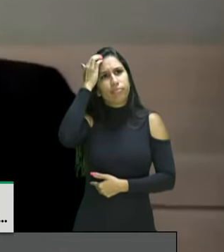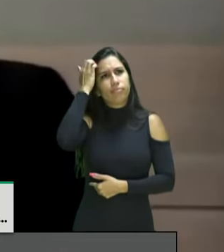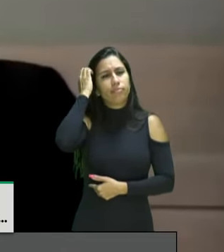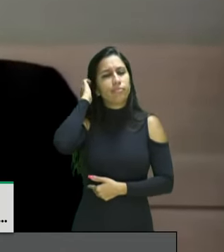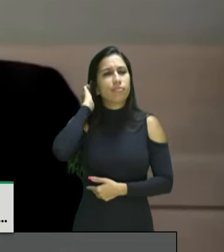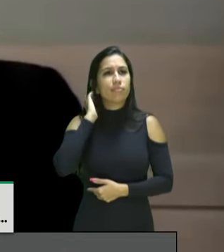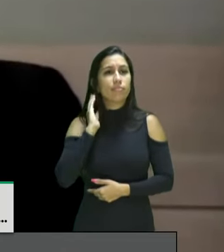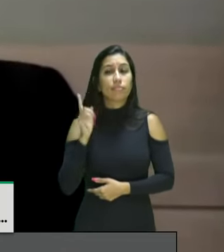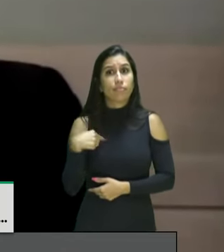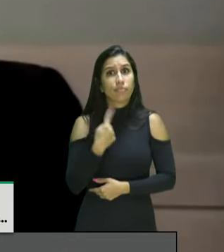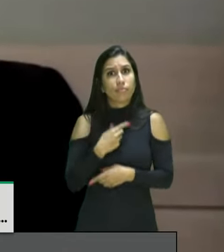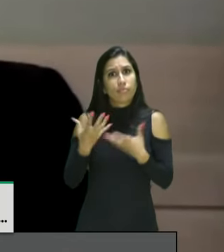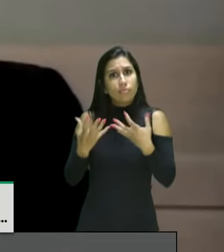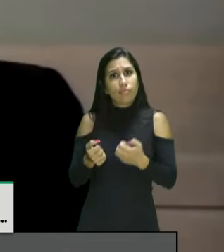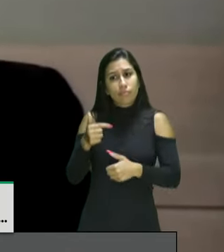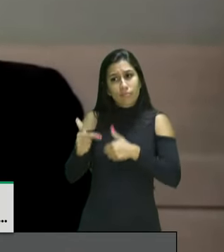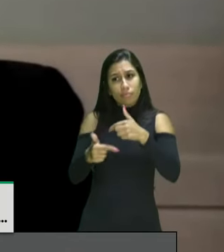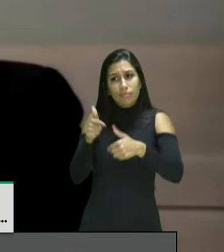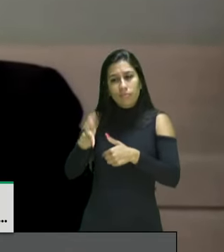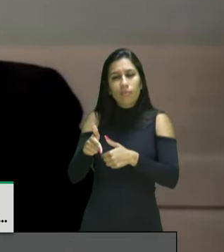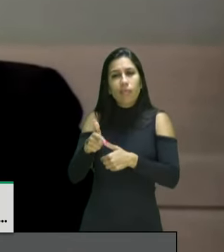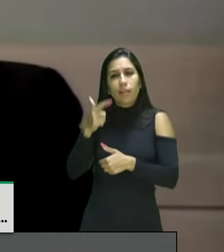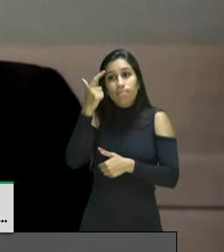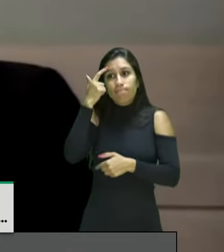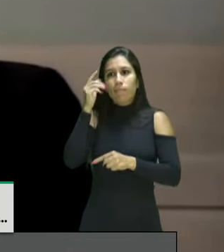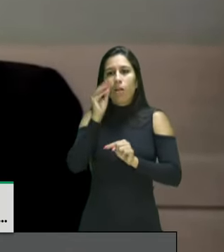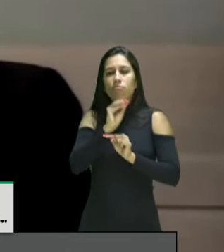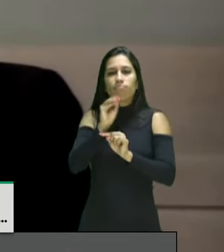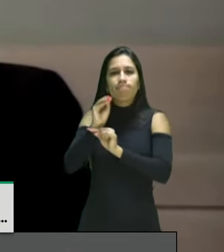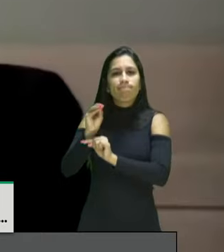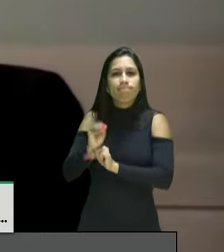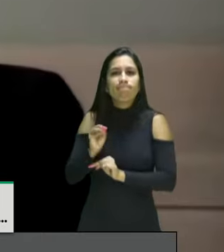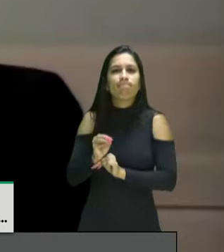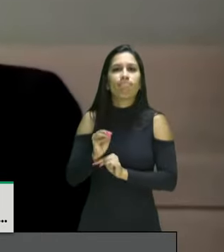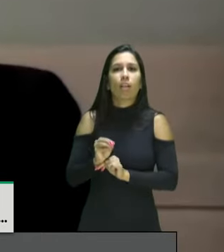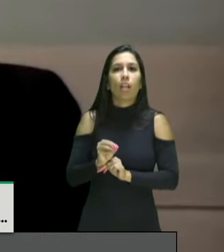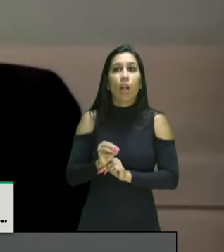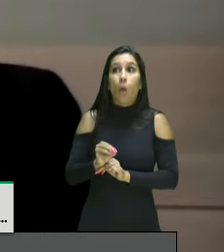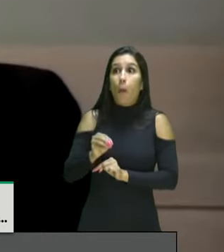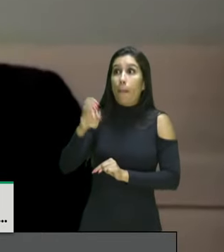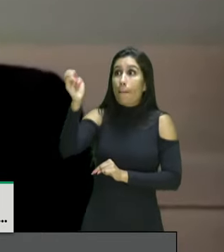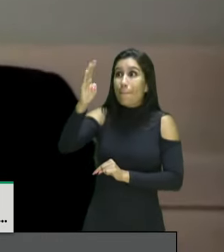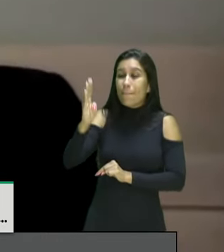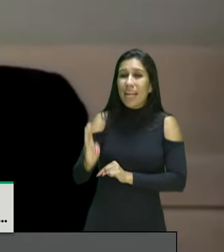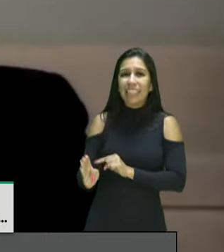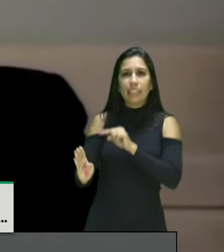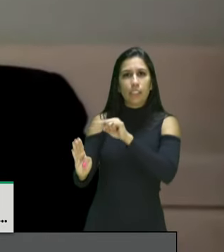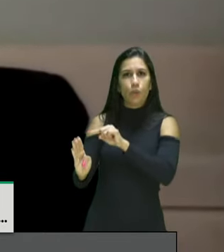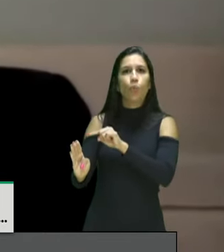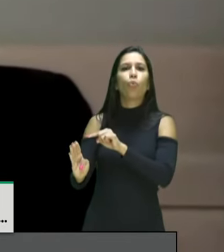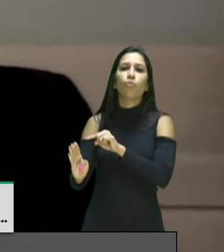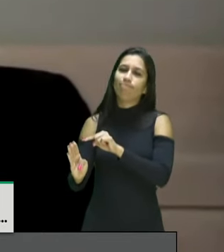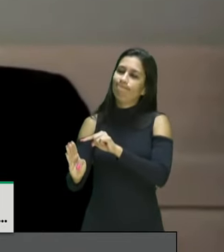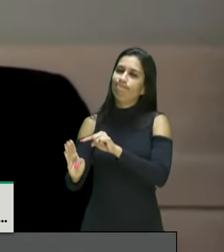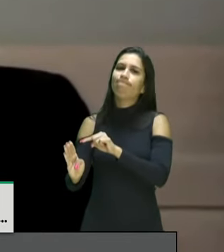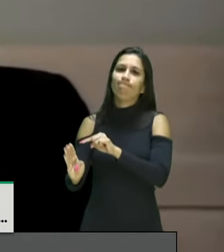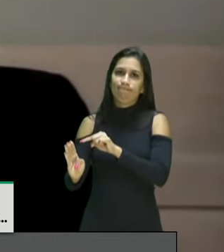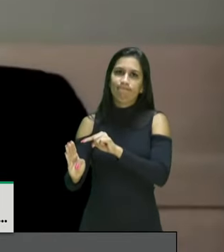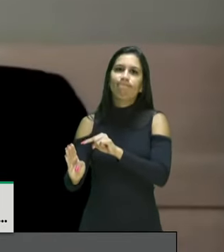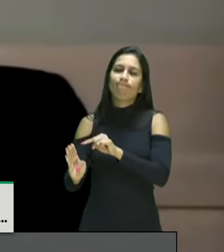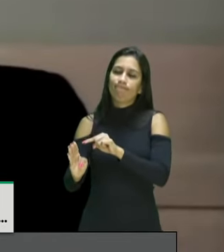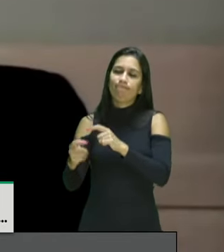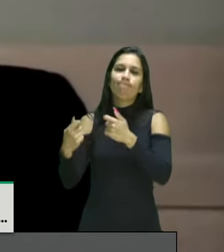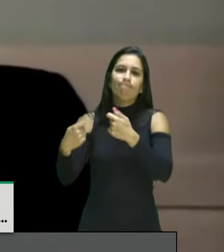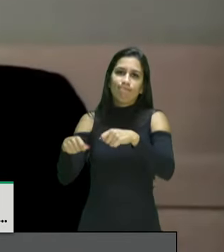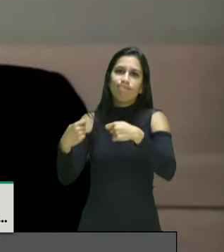cuidar de um exercício que o Brasil estava devendo para a sociedade internacional. O